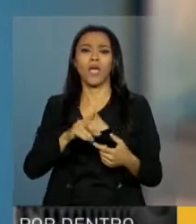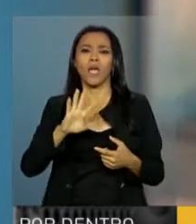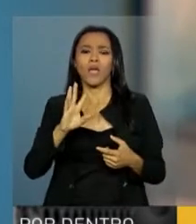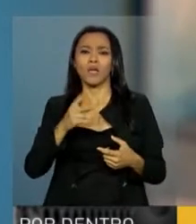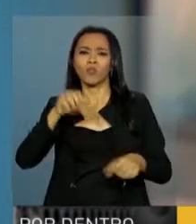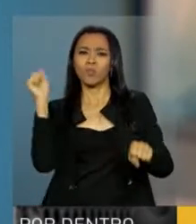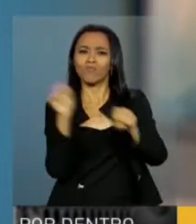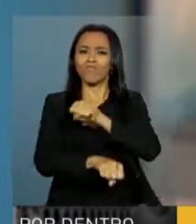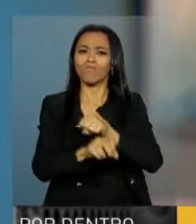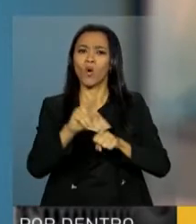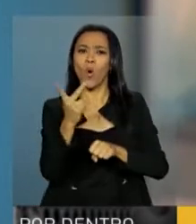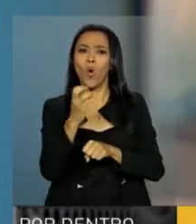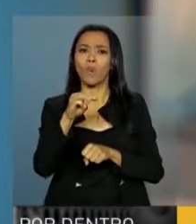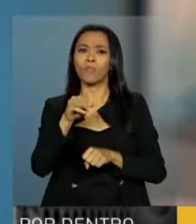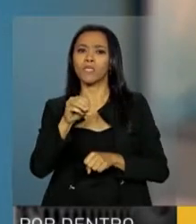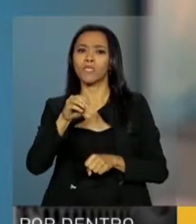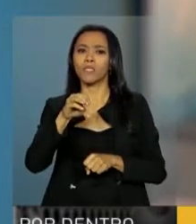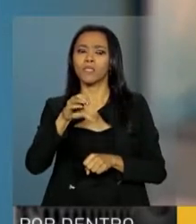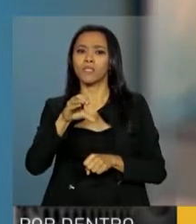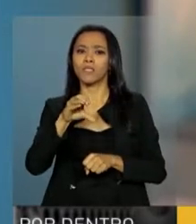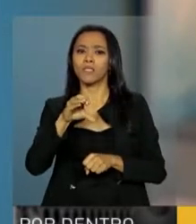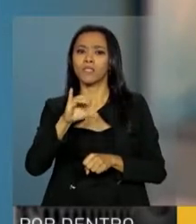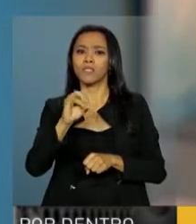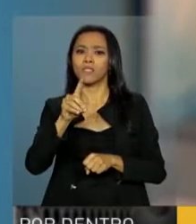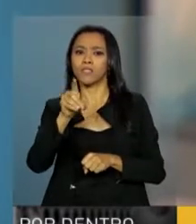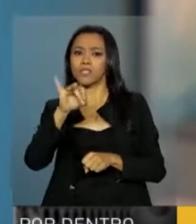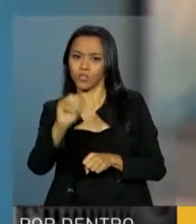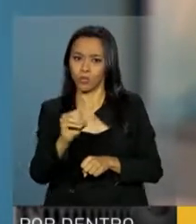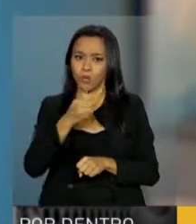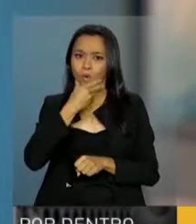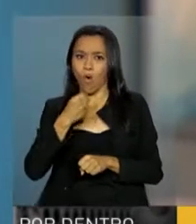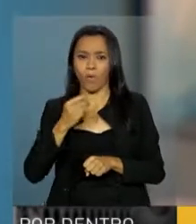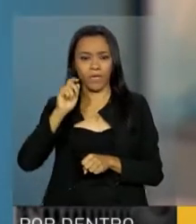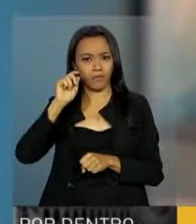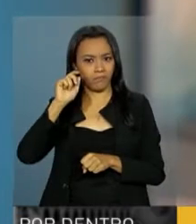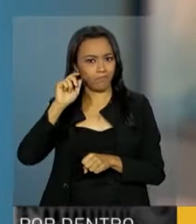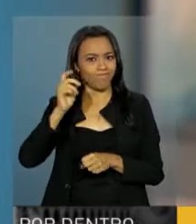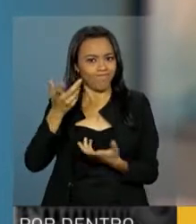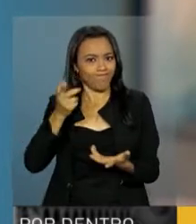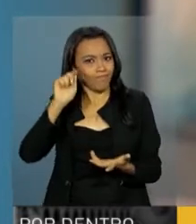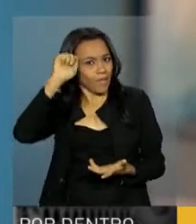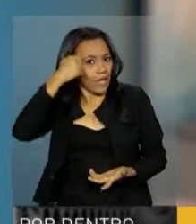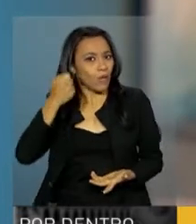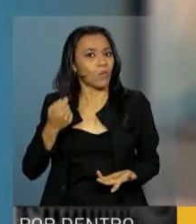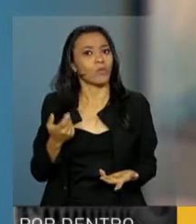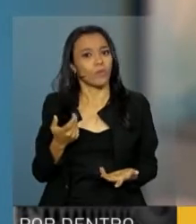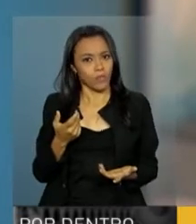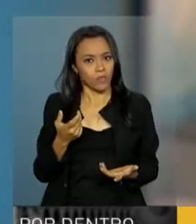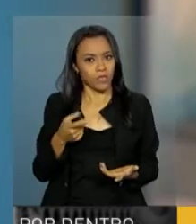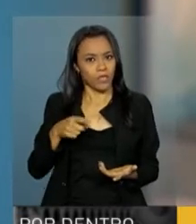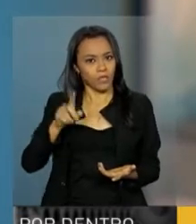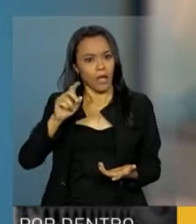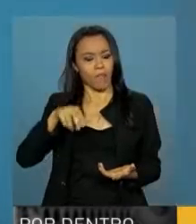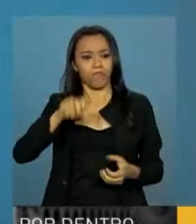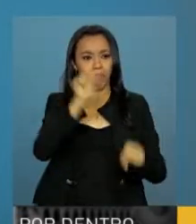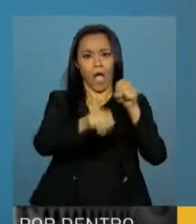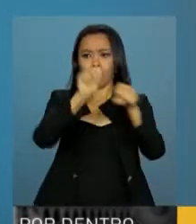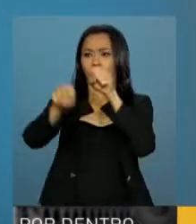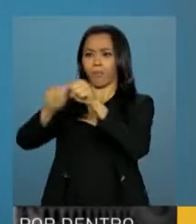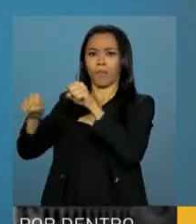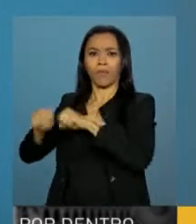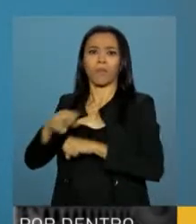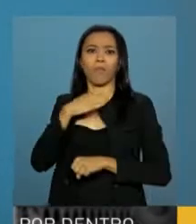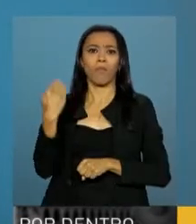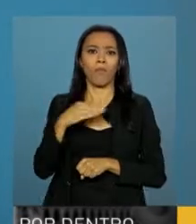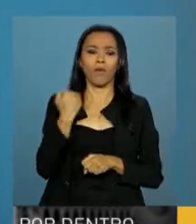jovem negro, o que eu denomino de holocausto da juventude negra brasileira. E